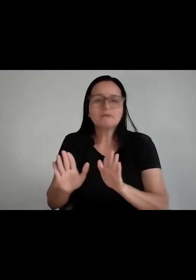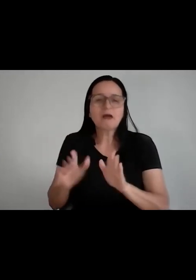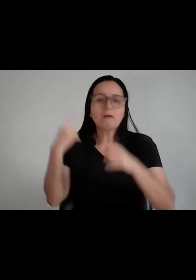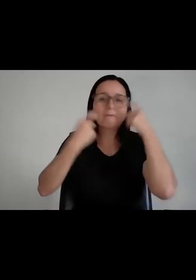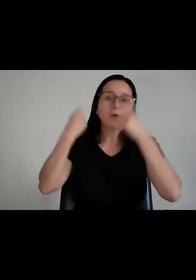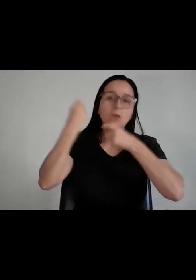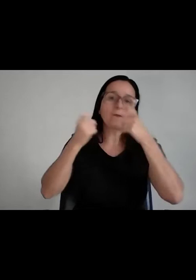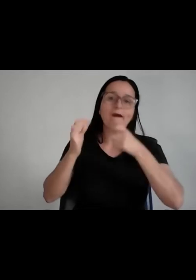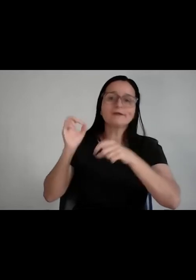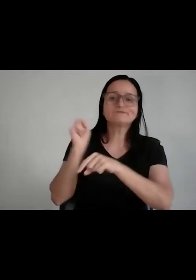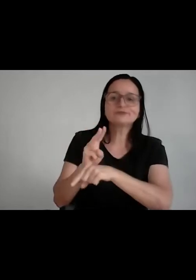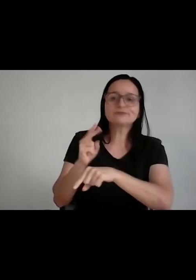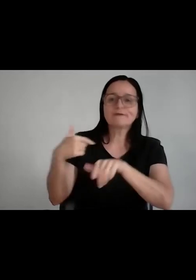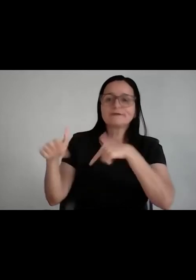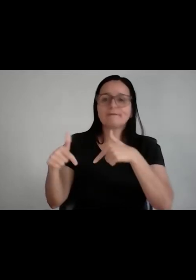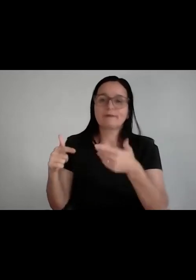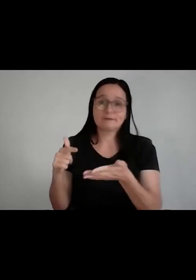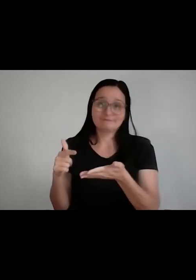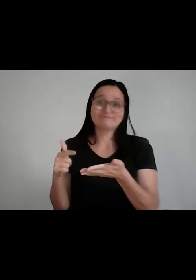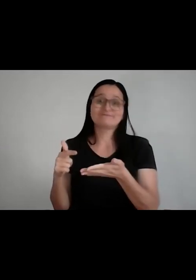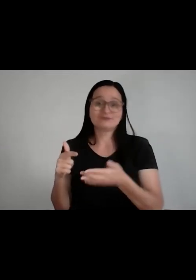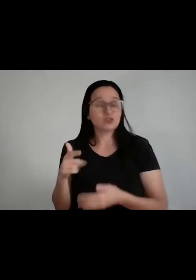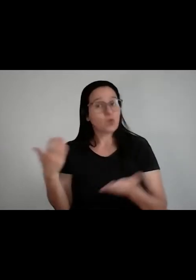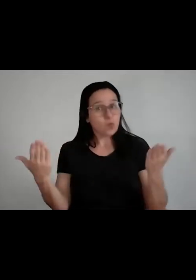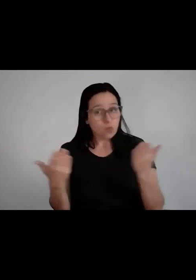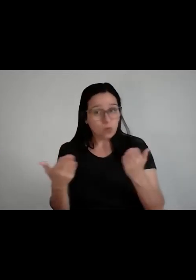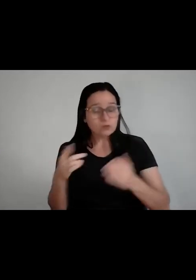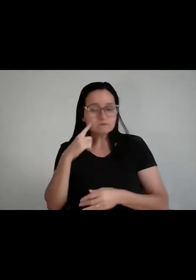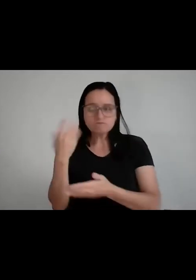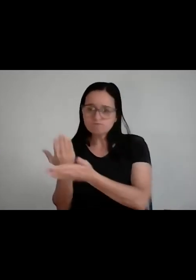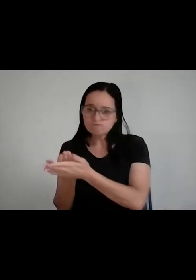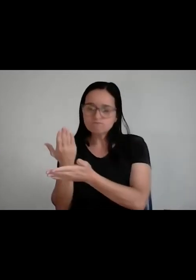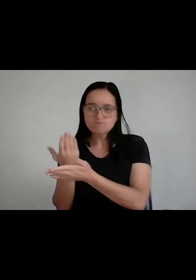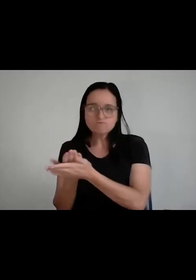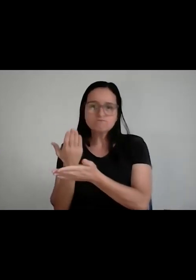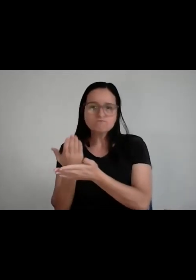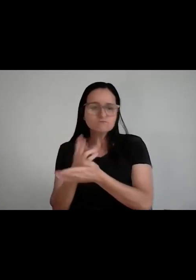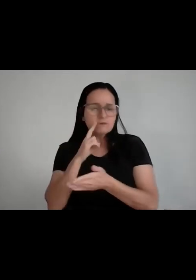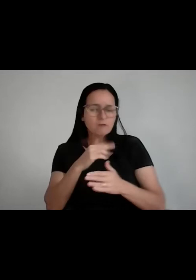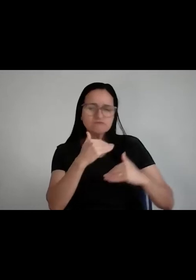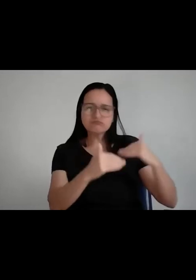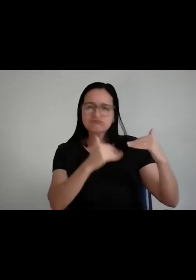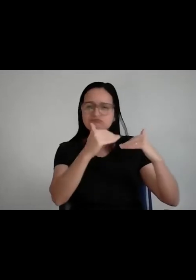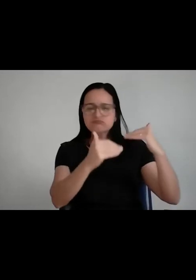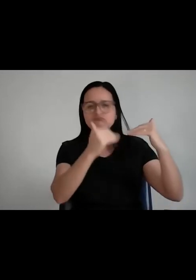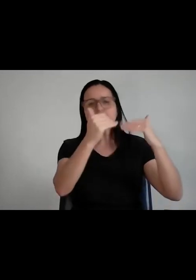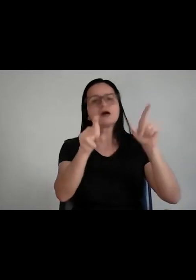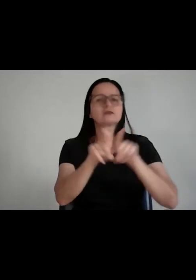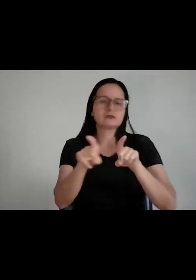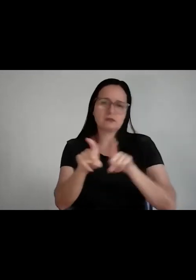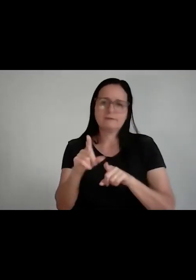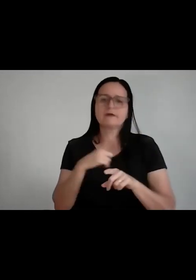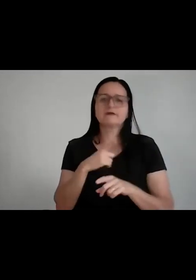o mercado está exigindo de você hoje que, durante a faculdade, você desenvolva também as tais